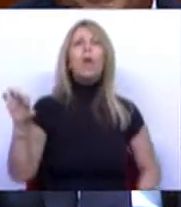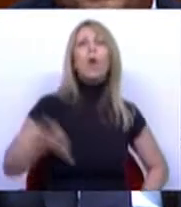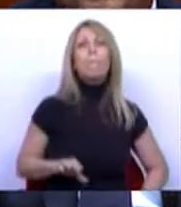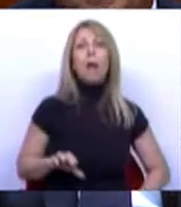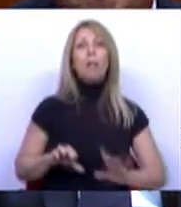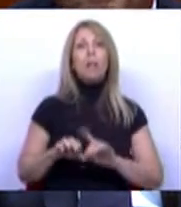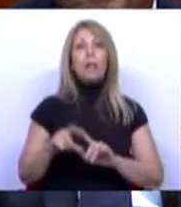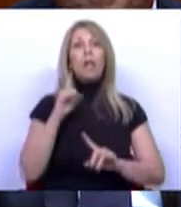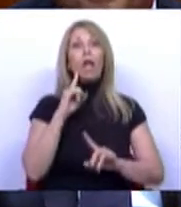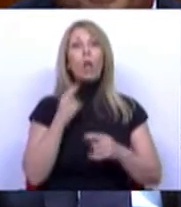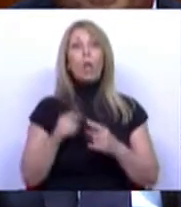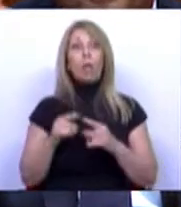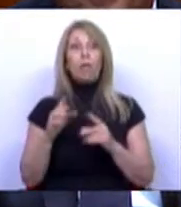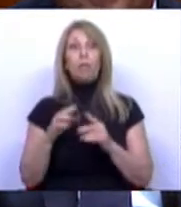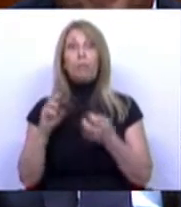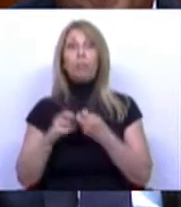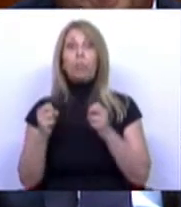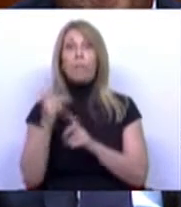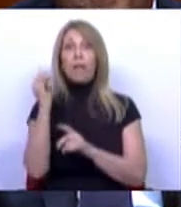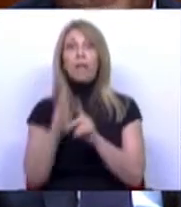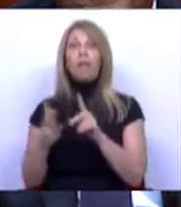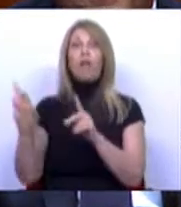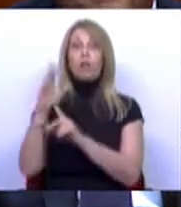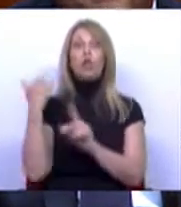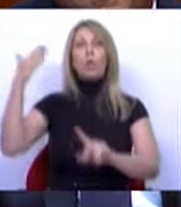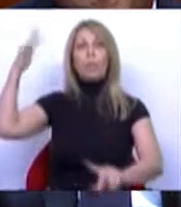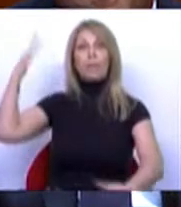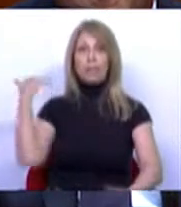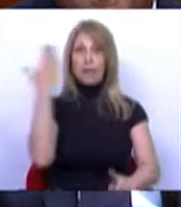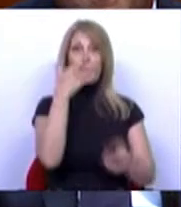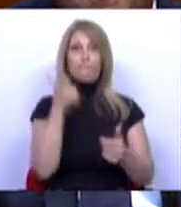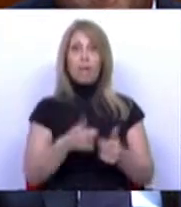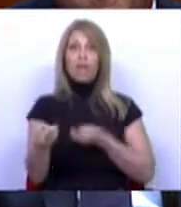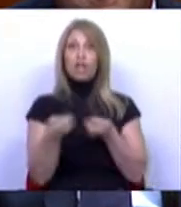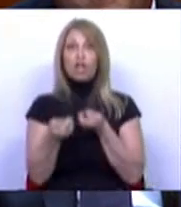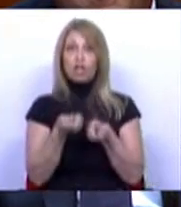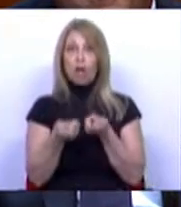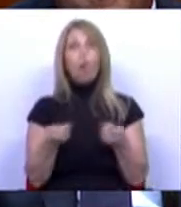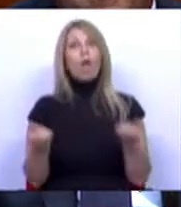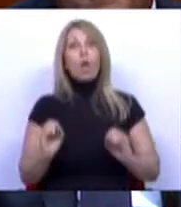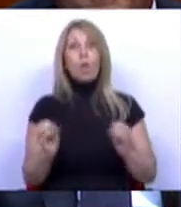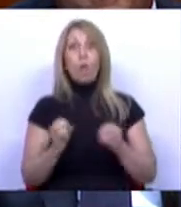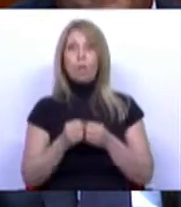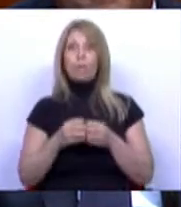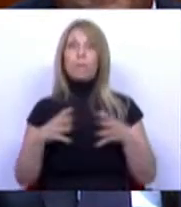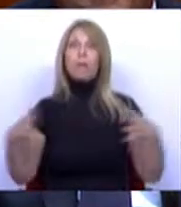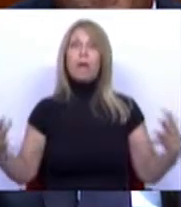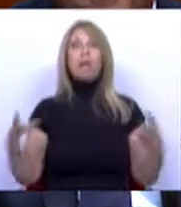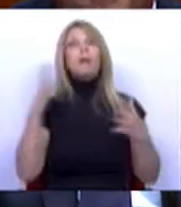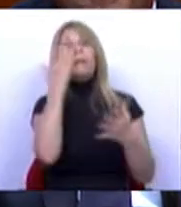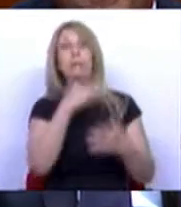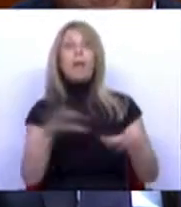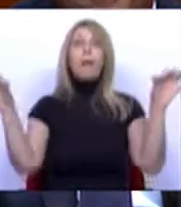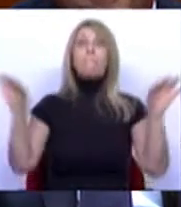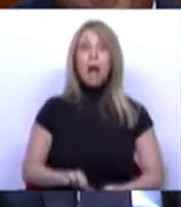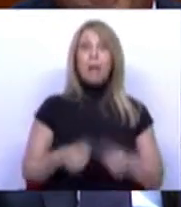inflacionistas no passado. Quando foram bem geridas e não geraram uma espiral, e quando foram mal geridas e geraram uma espiral,